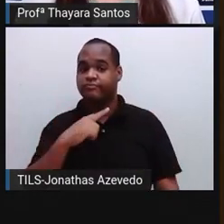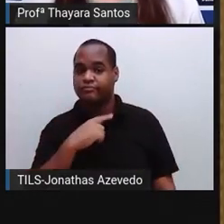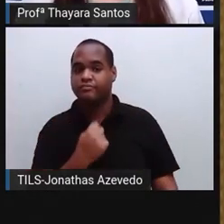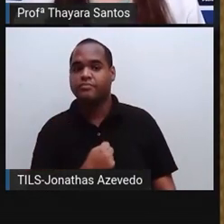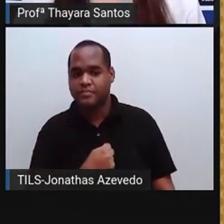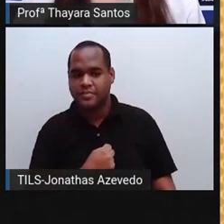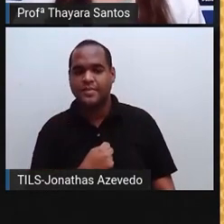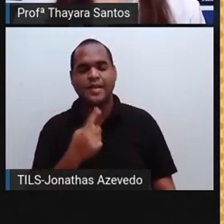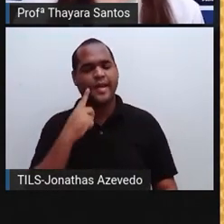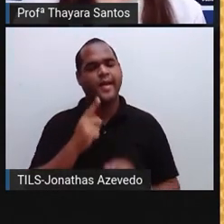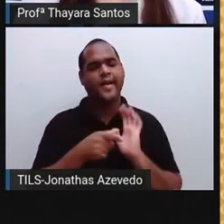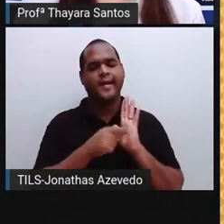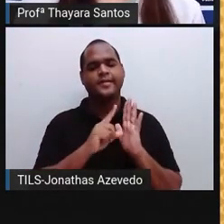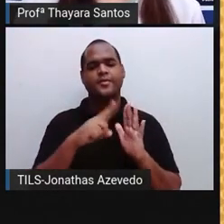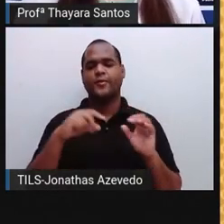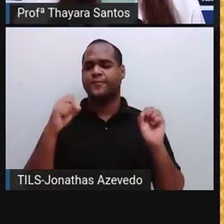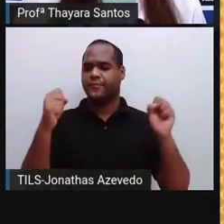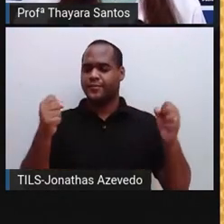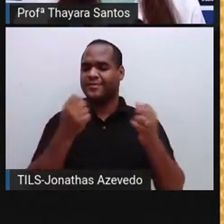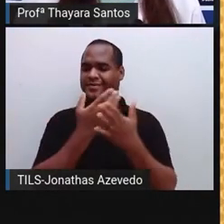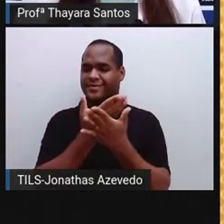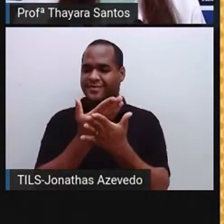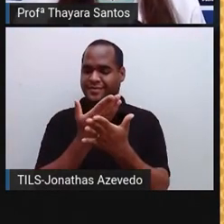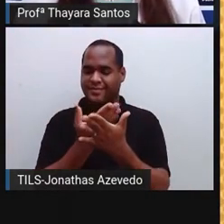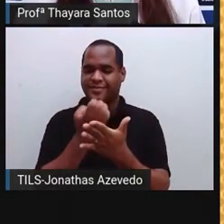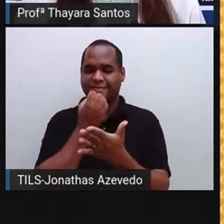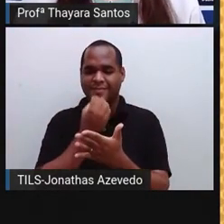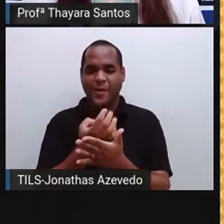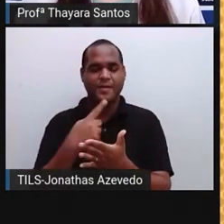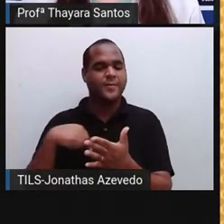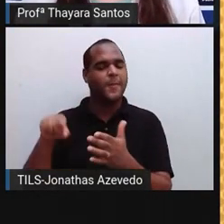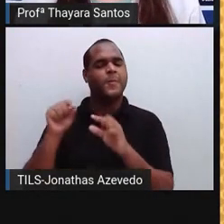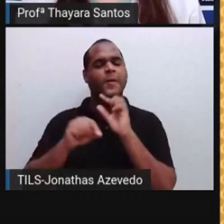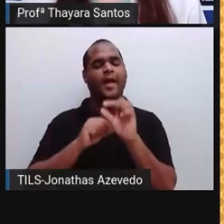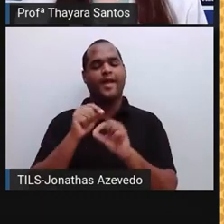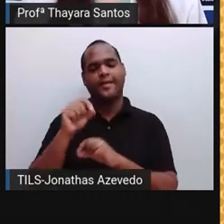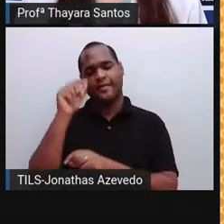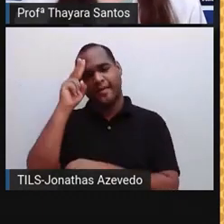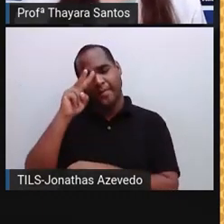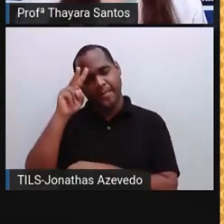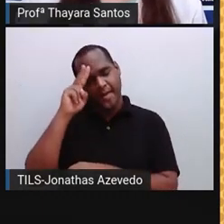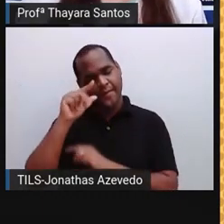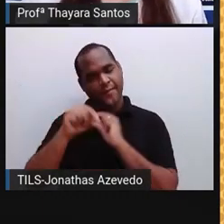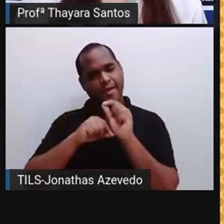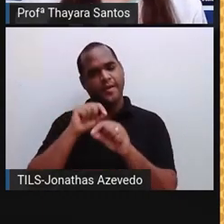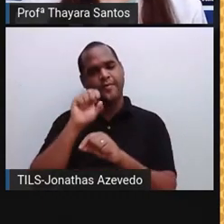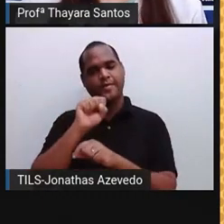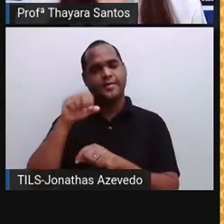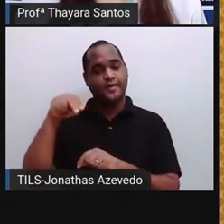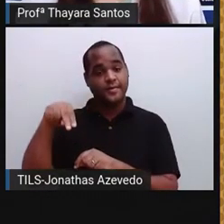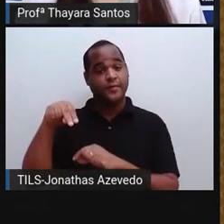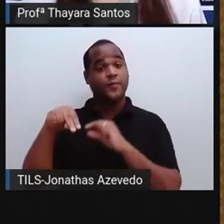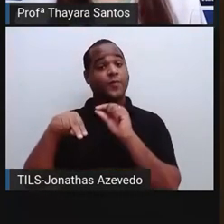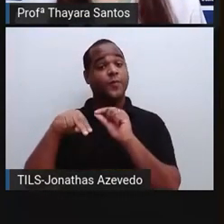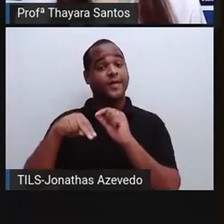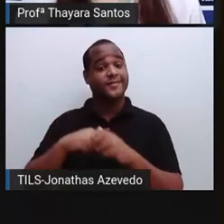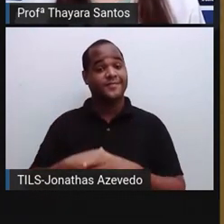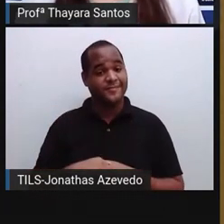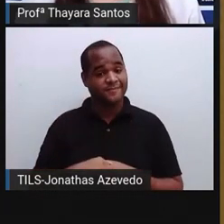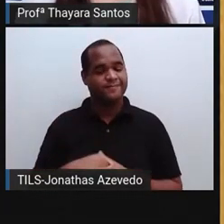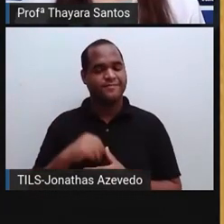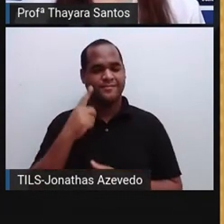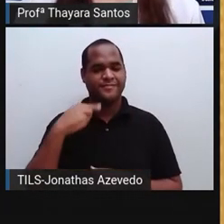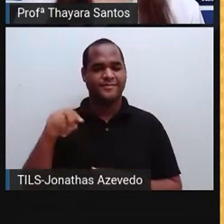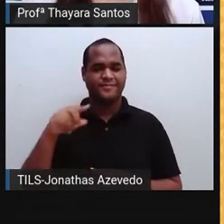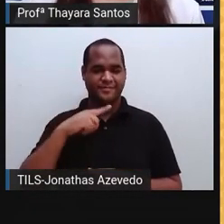Então, antes da gente estudar sobre o sistema nervoso especificamente, vamos relembrar o que é um sistema. Então,